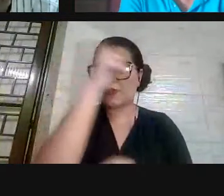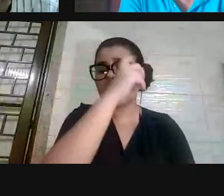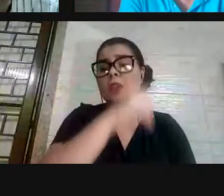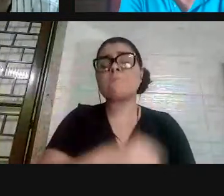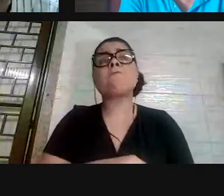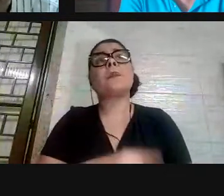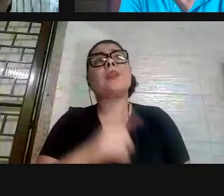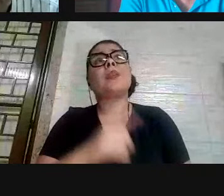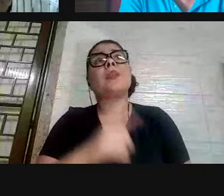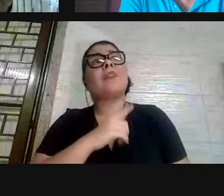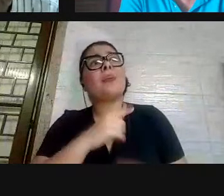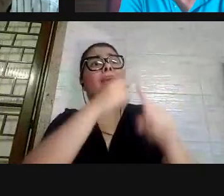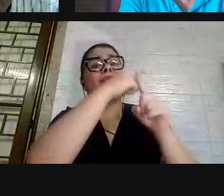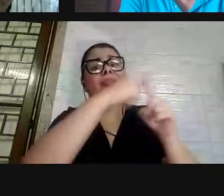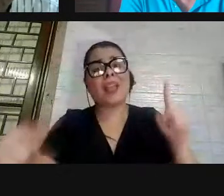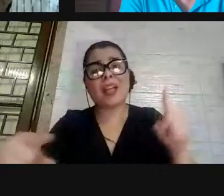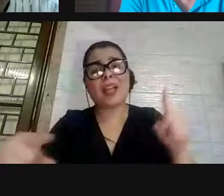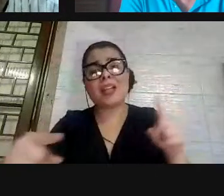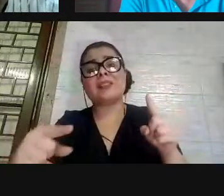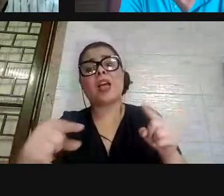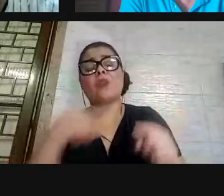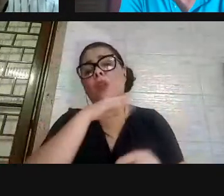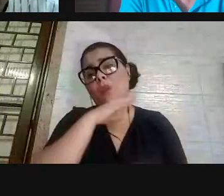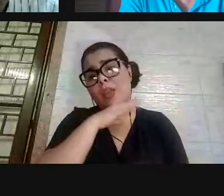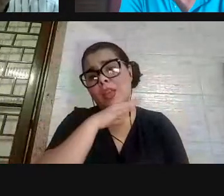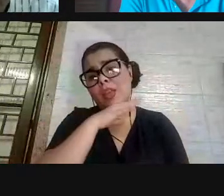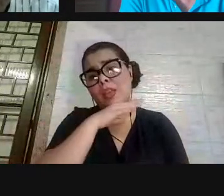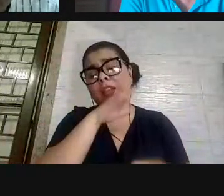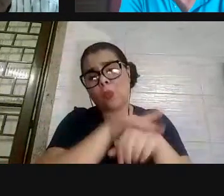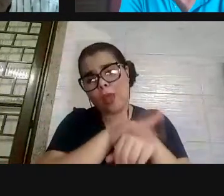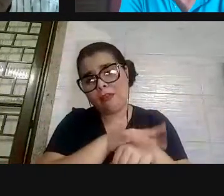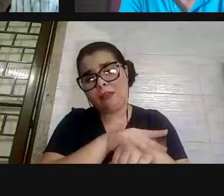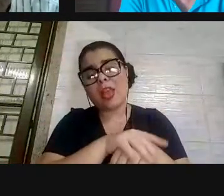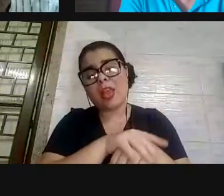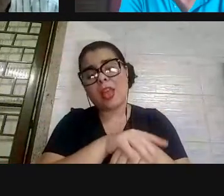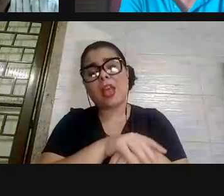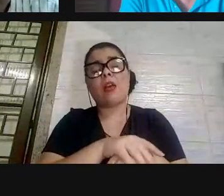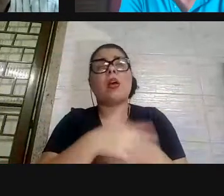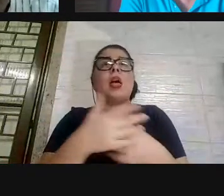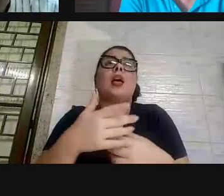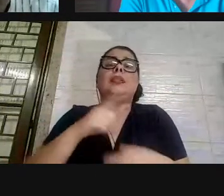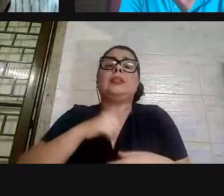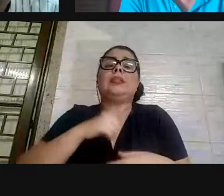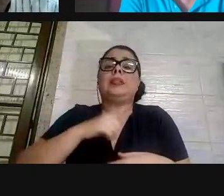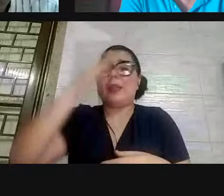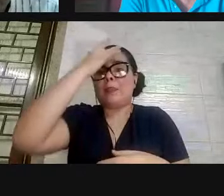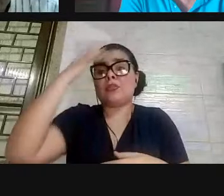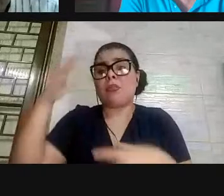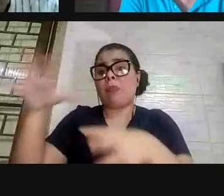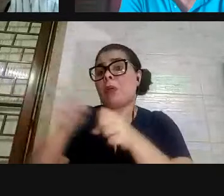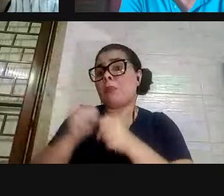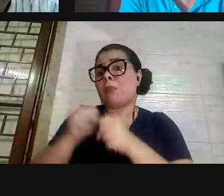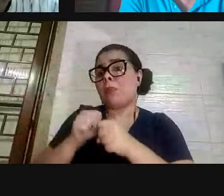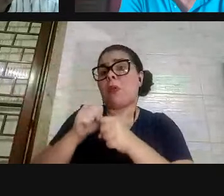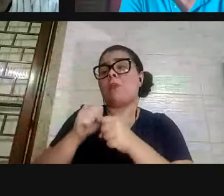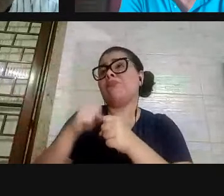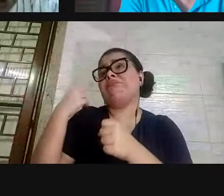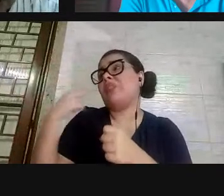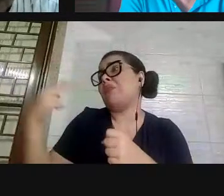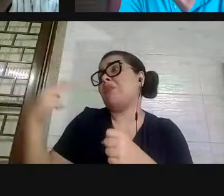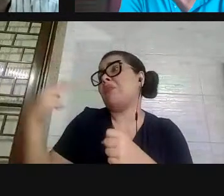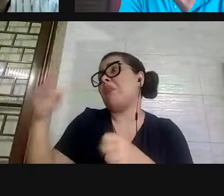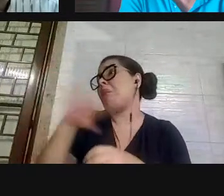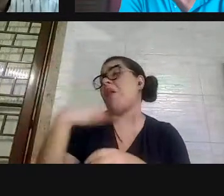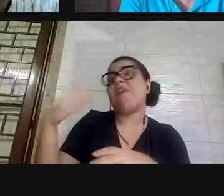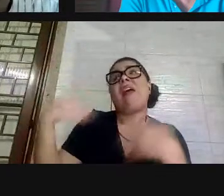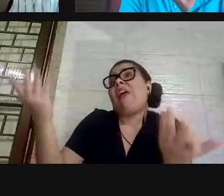pandemia, muitas pessoas, inclusive, já assumindo como natural, como normal, a morte, muitos vão morrer,